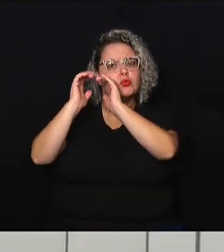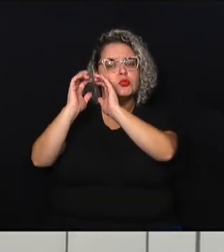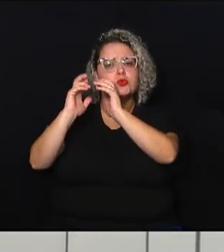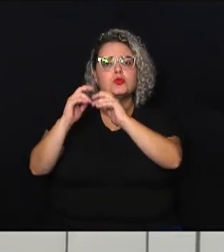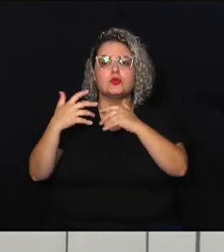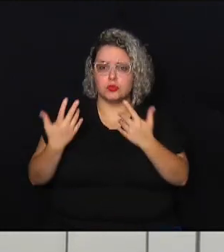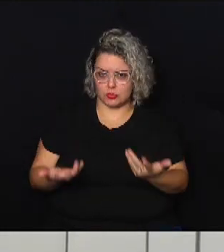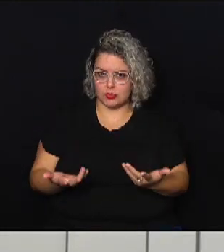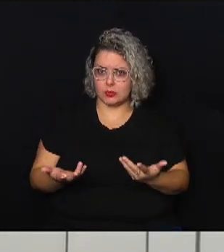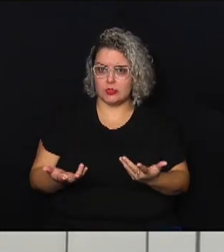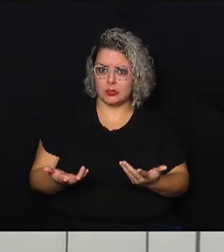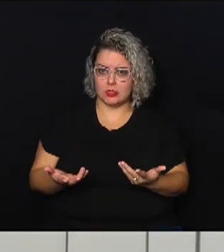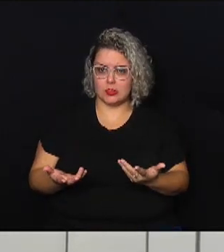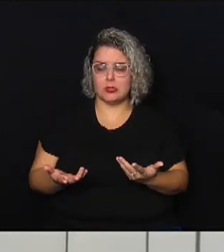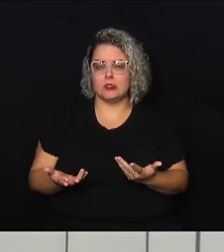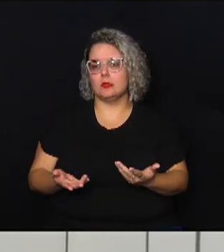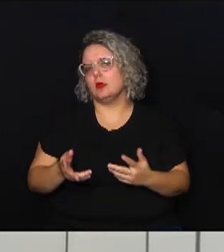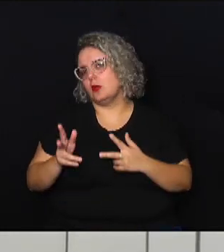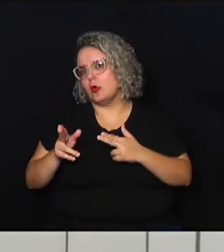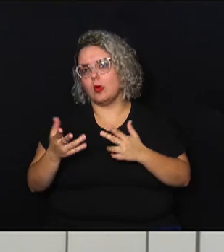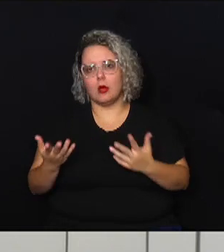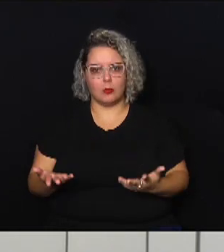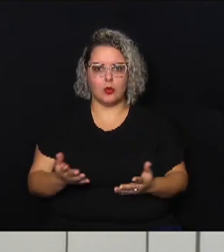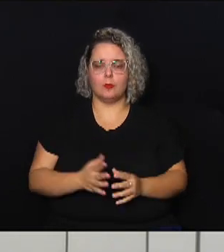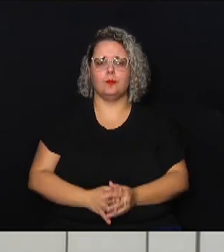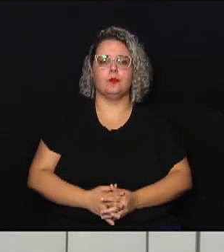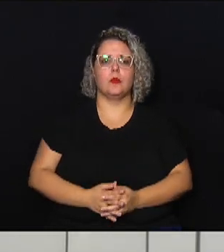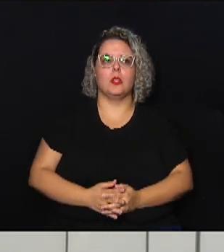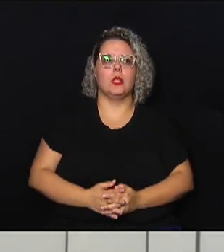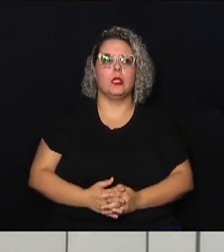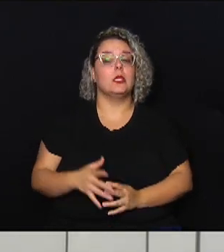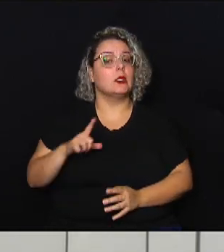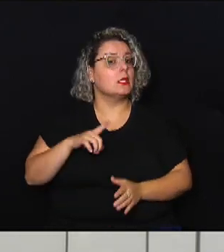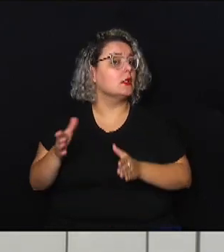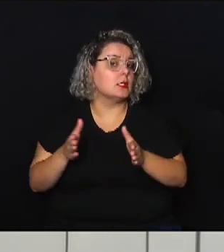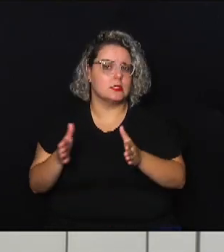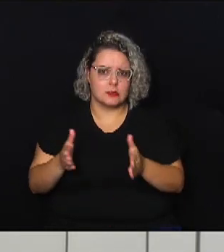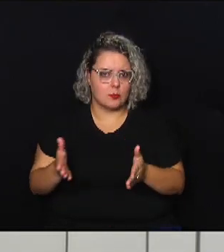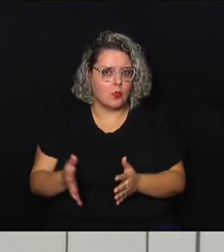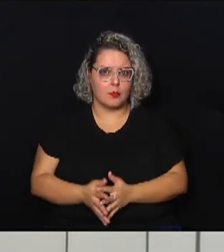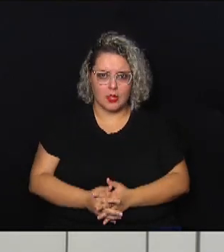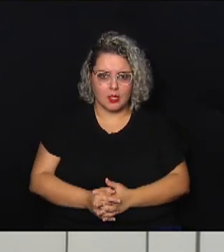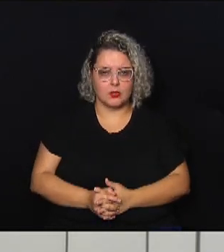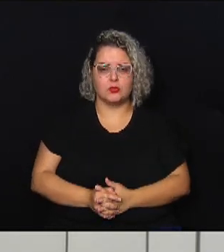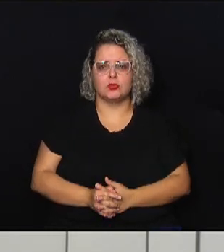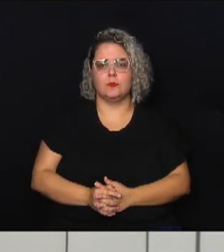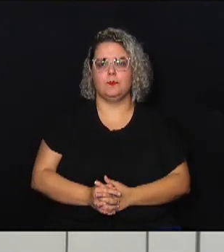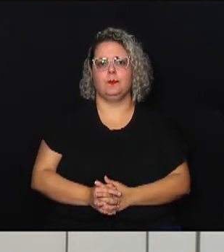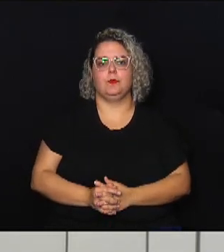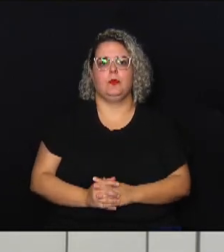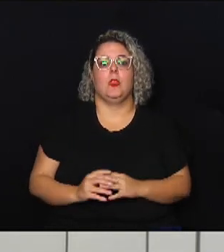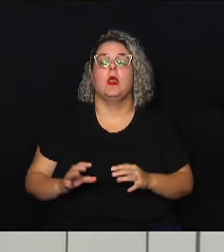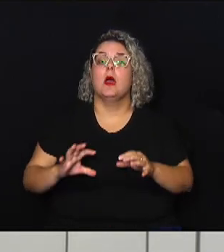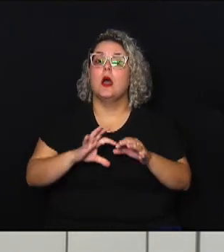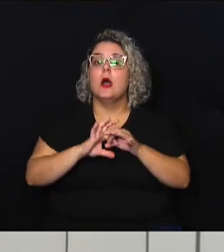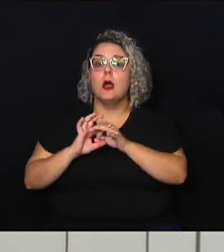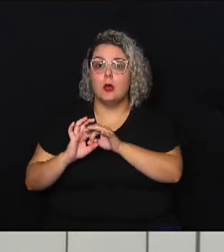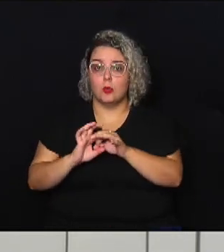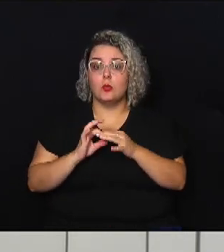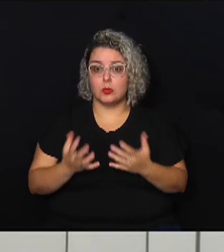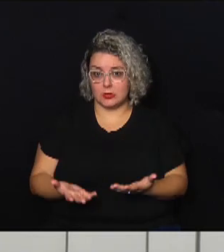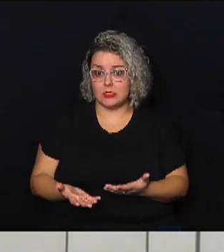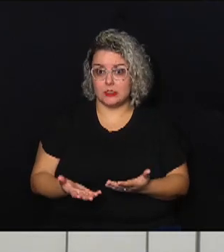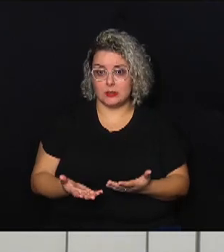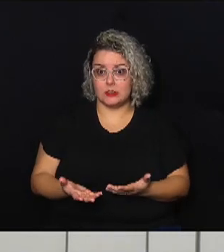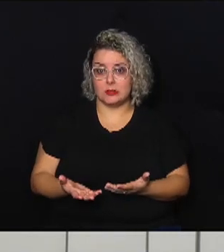trazemos, no caso lá que a gente está tendo aí, nesse momento, a união das forças, das